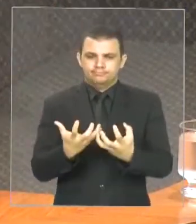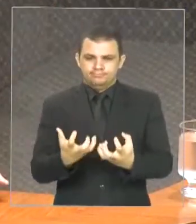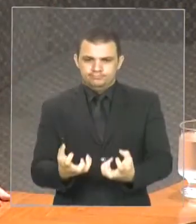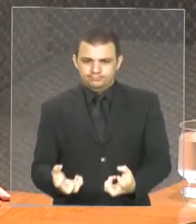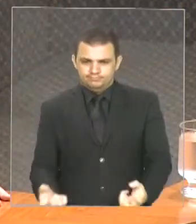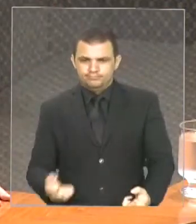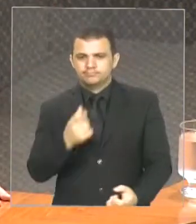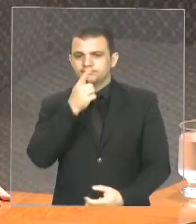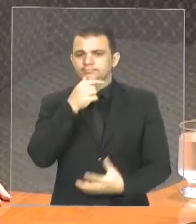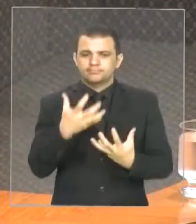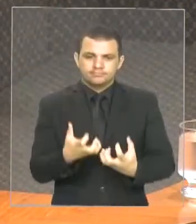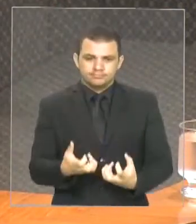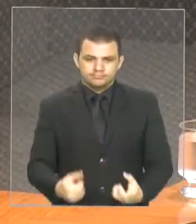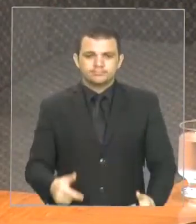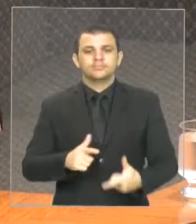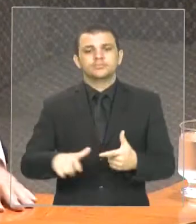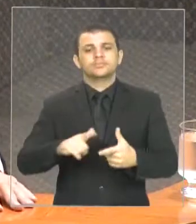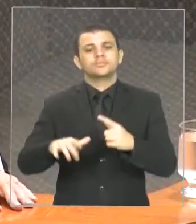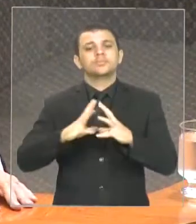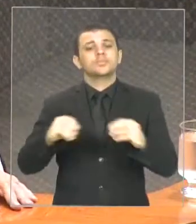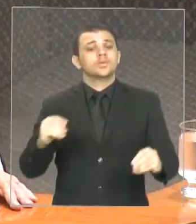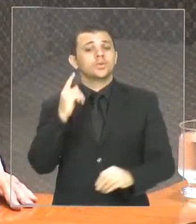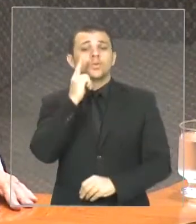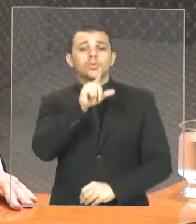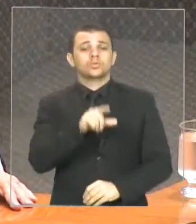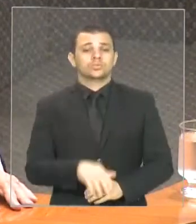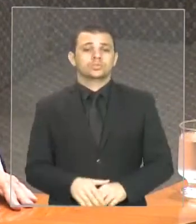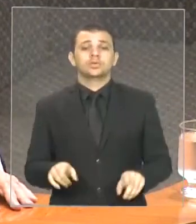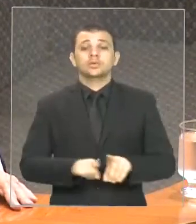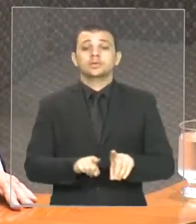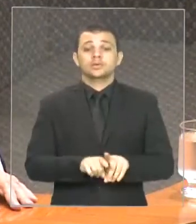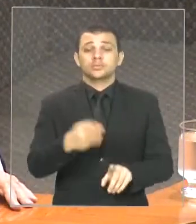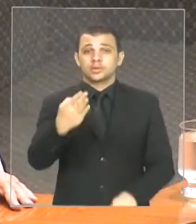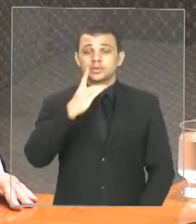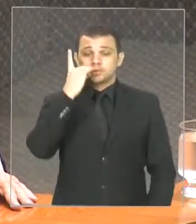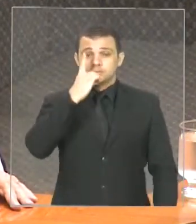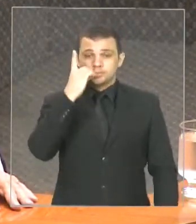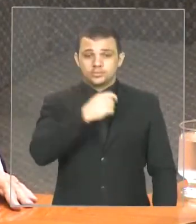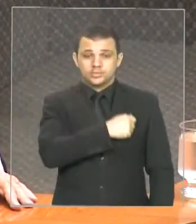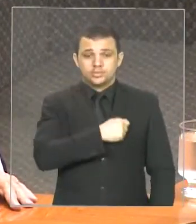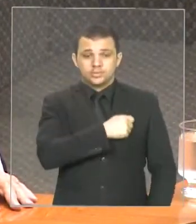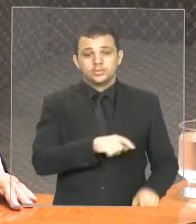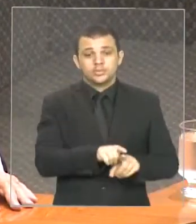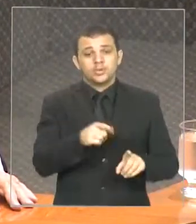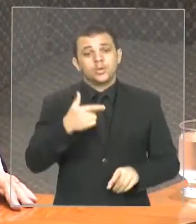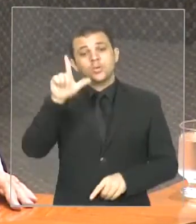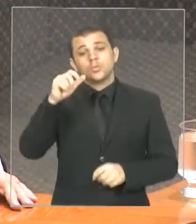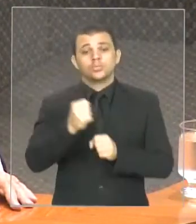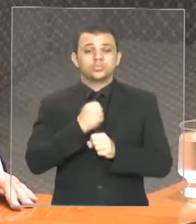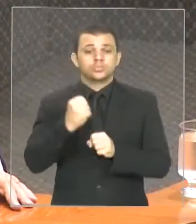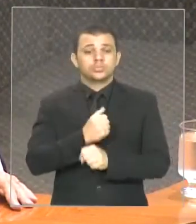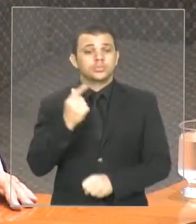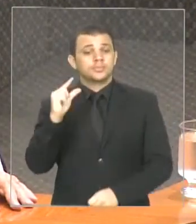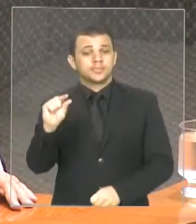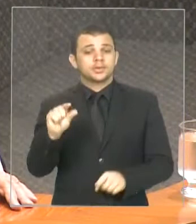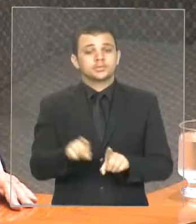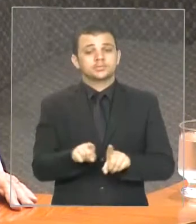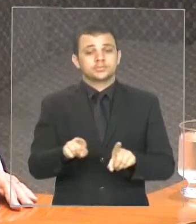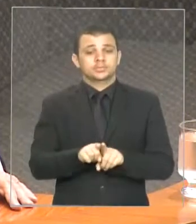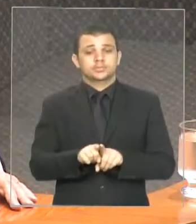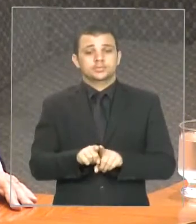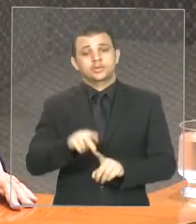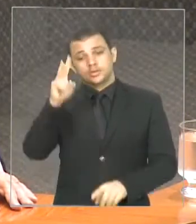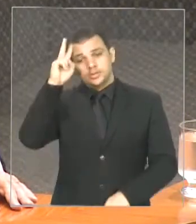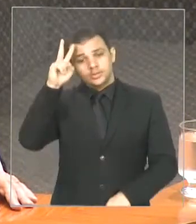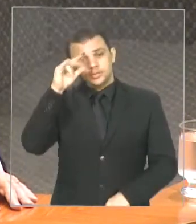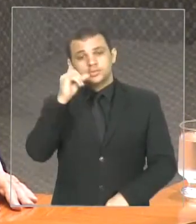o problema. E não só, deputado Antônio Pereira, as grandes obras, mas as pequenas obras. Eu me